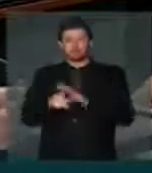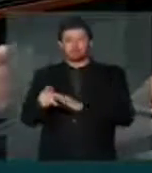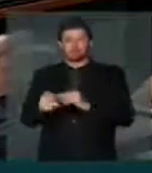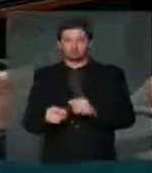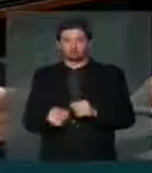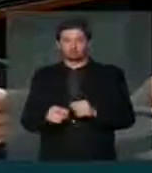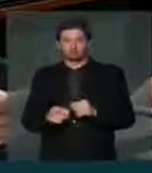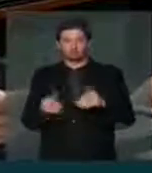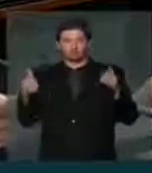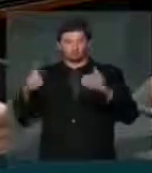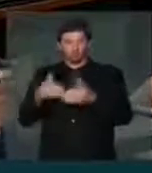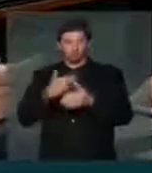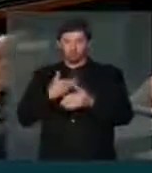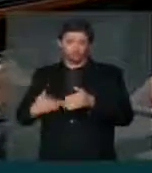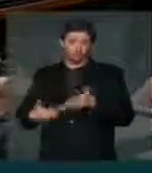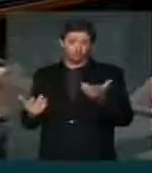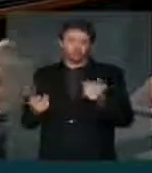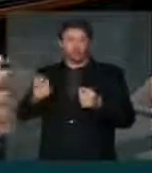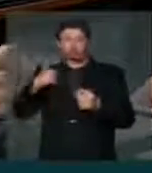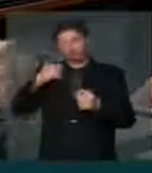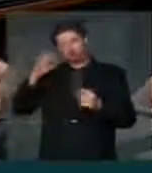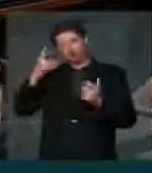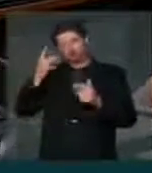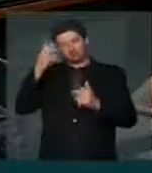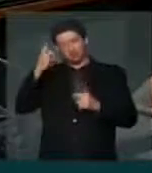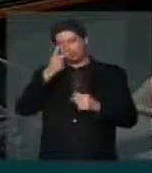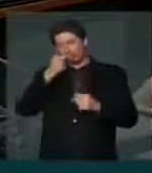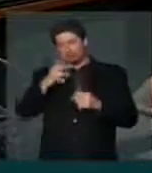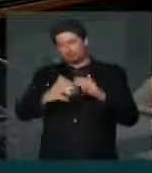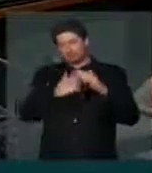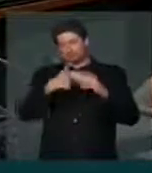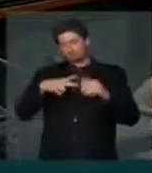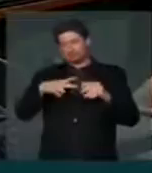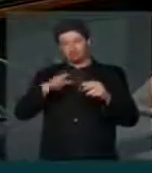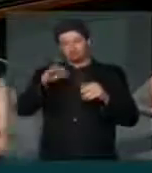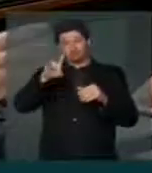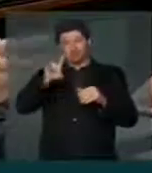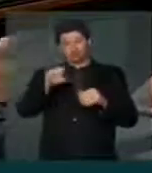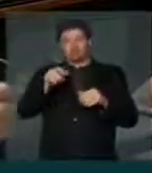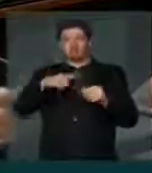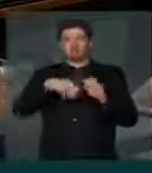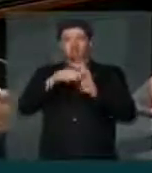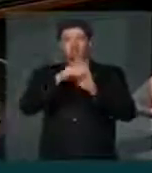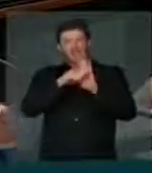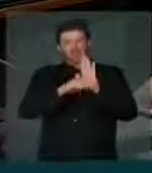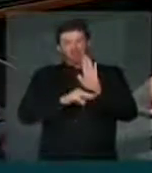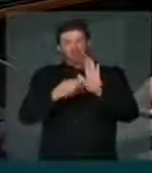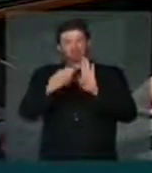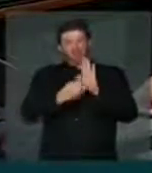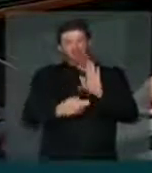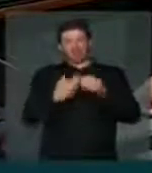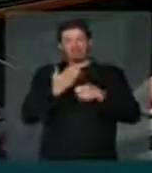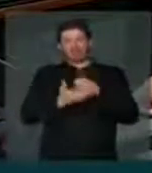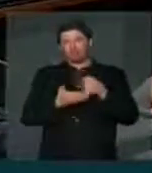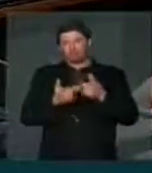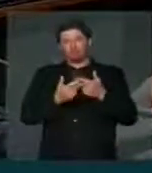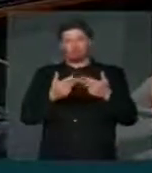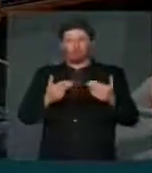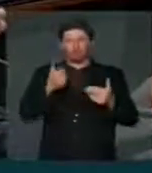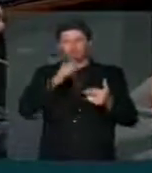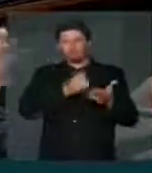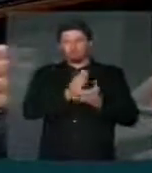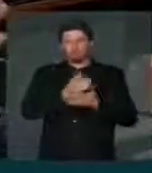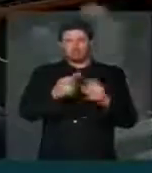mais voltada para o setor público, que entendo, obviamente, que nas operações privadas o BNDES exige um índice de cobertura e serviço da dívida mínimo para poder